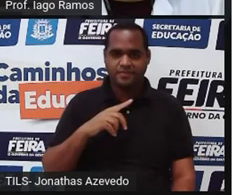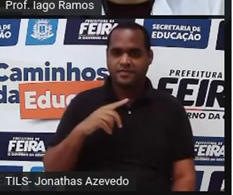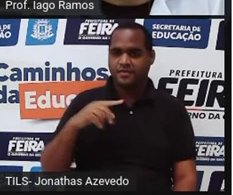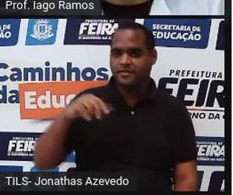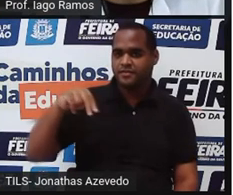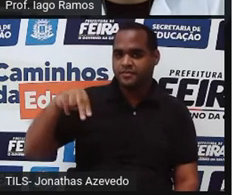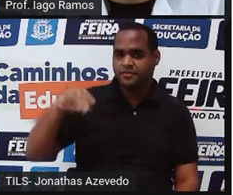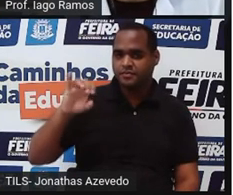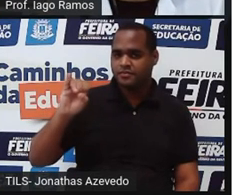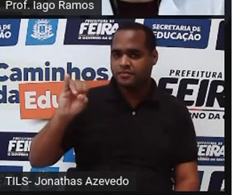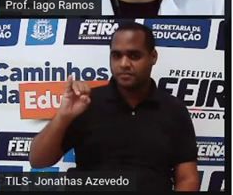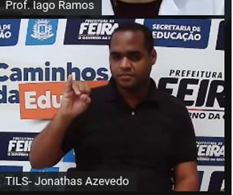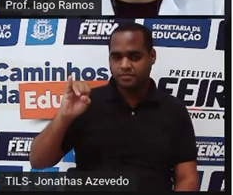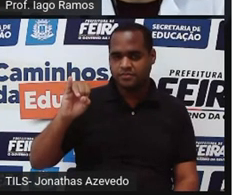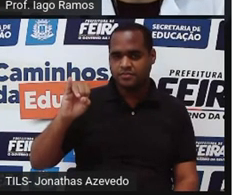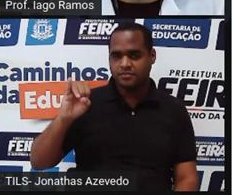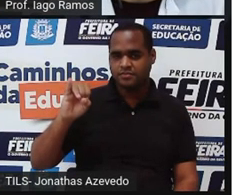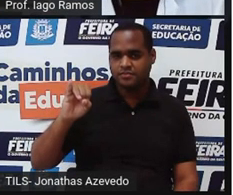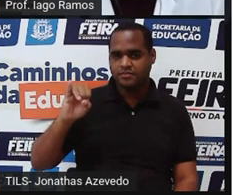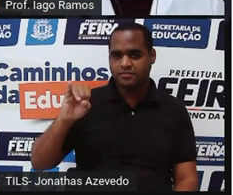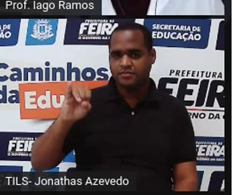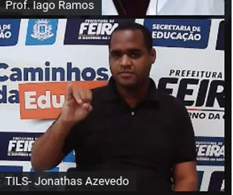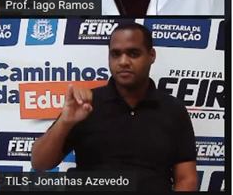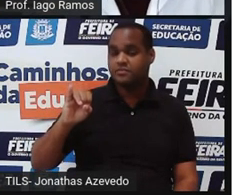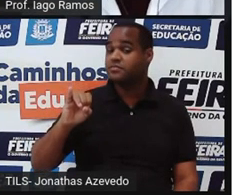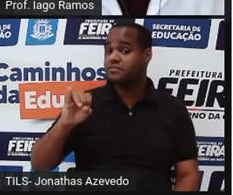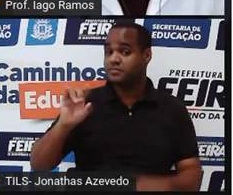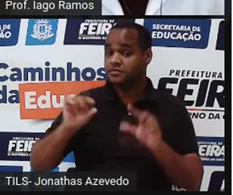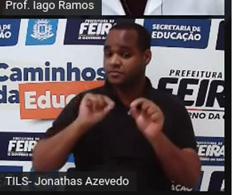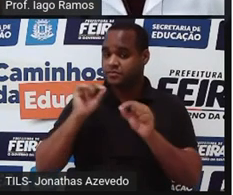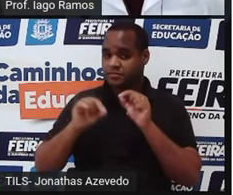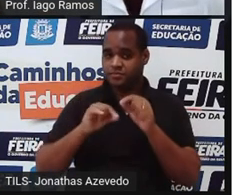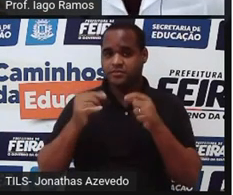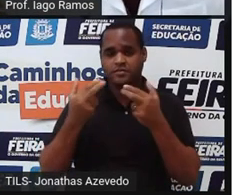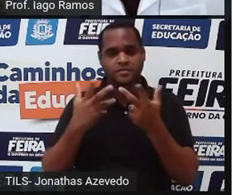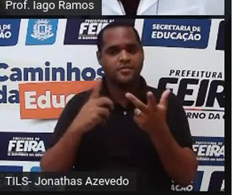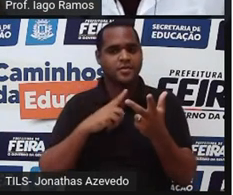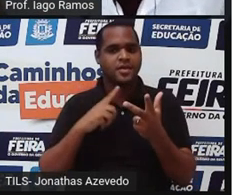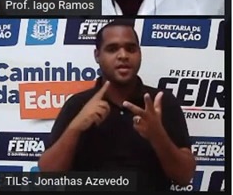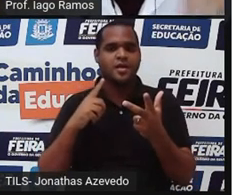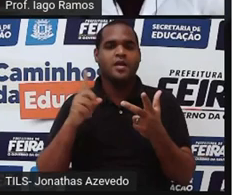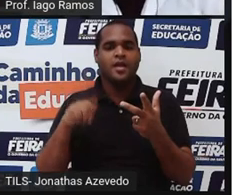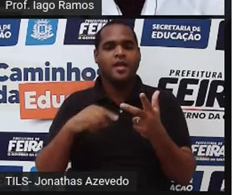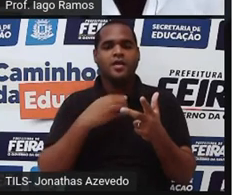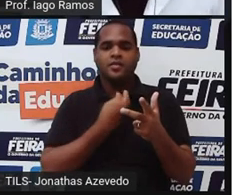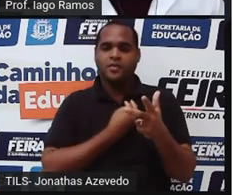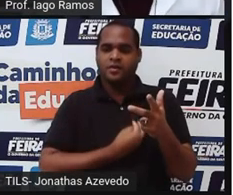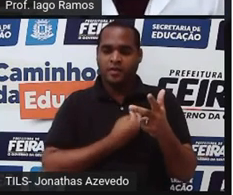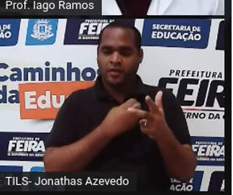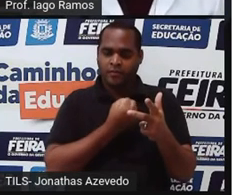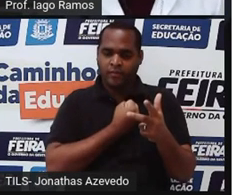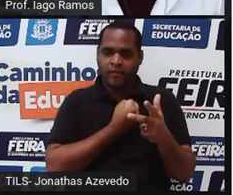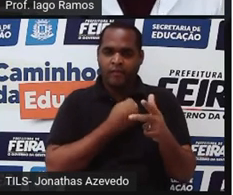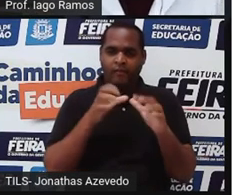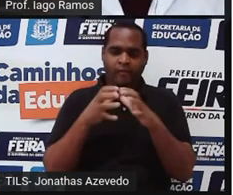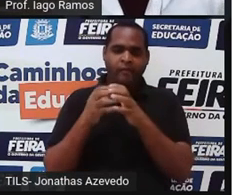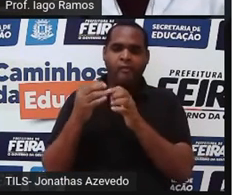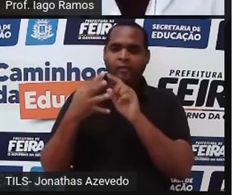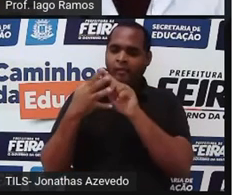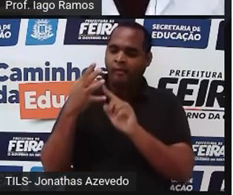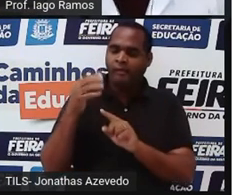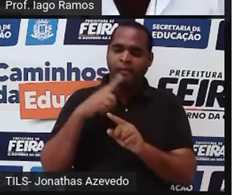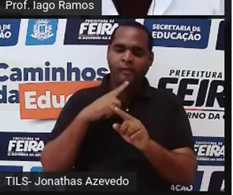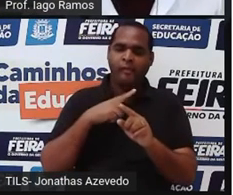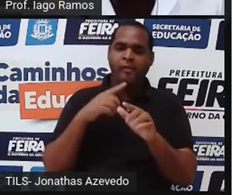e em azul números irracionais então esses quatro conjuntos de números estão dentro de um conjunto